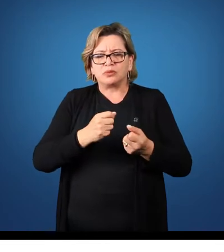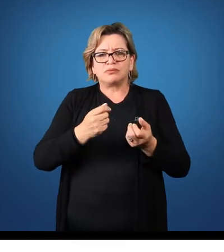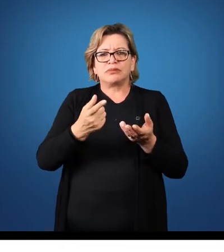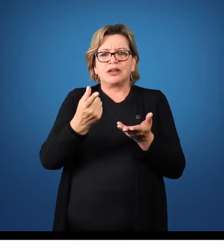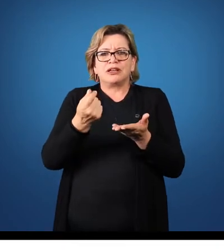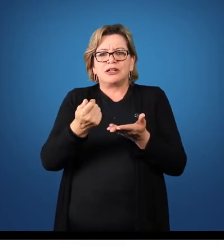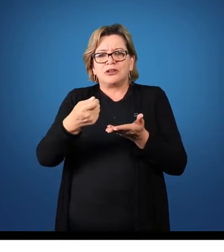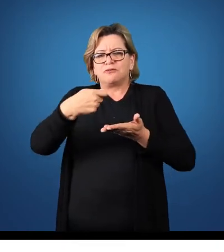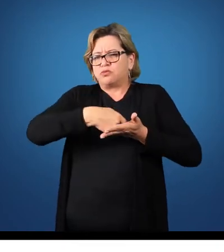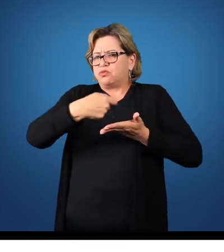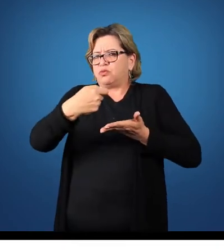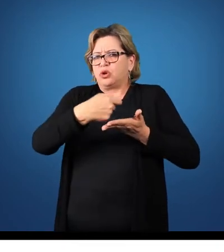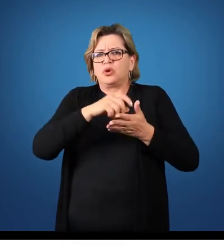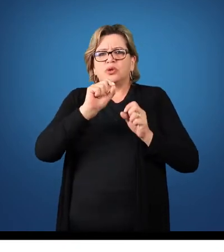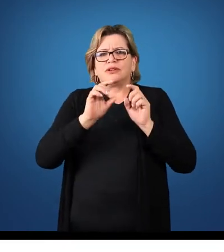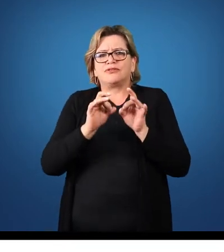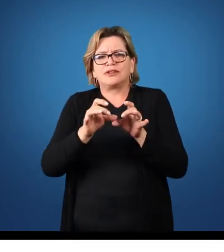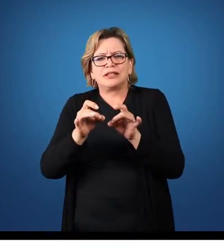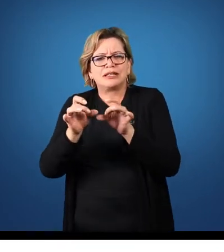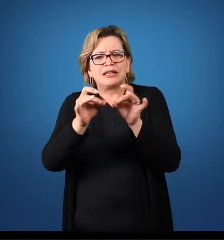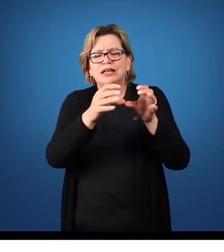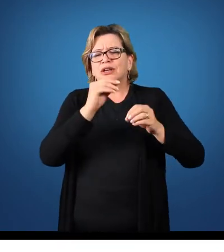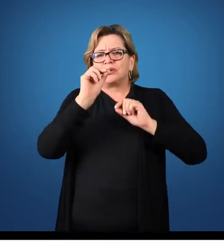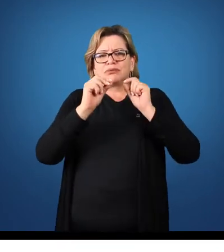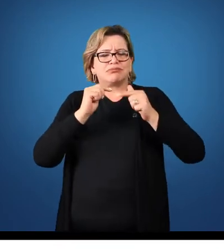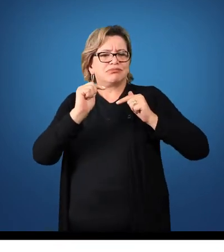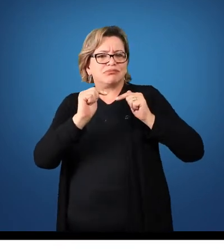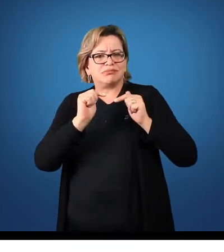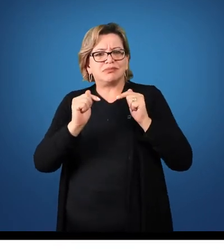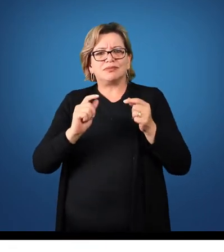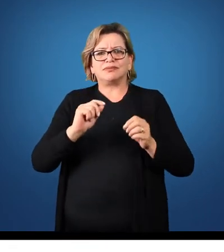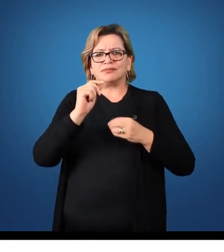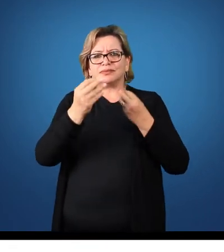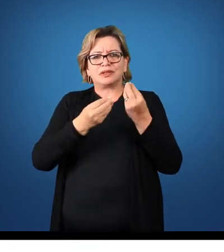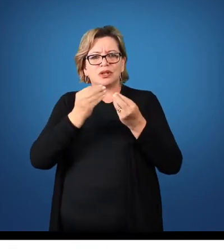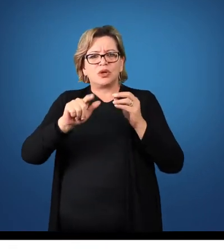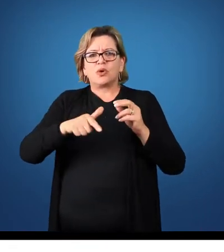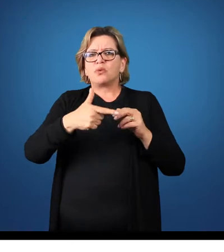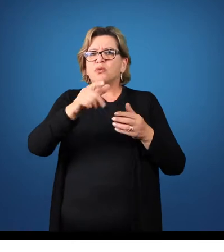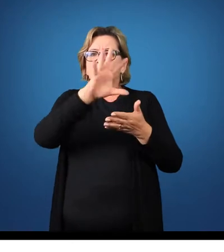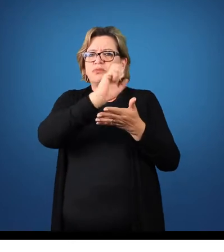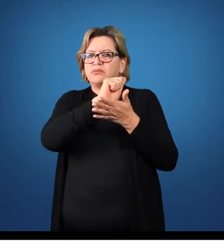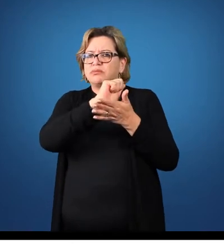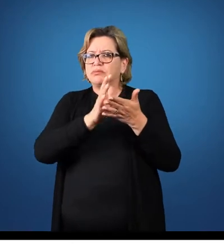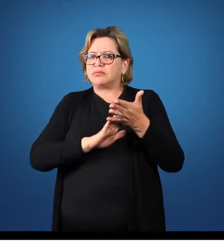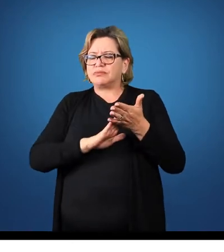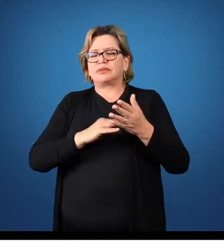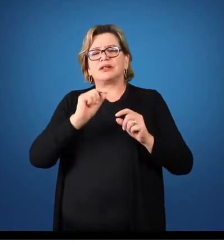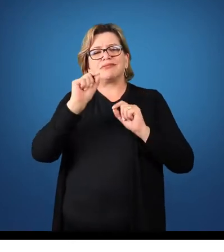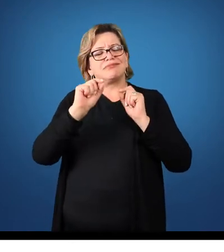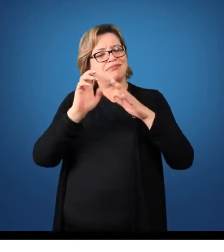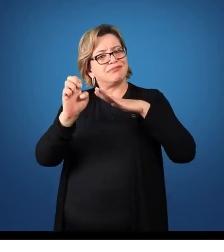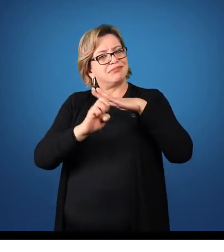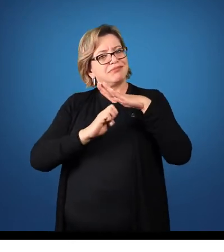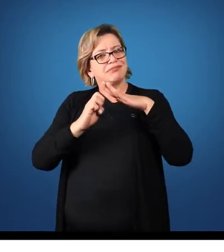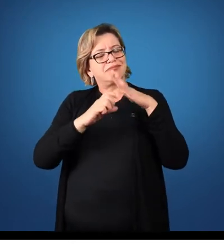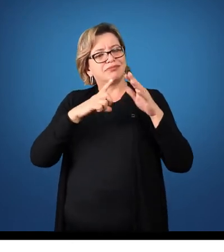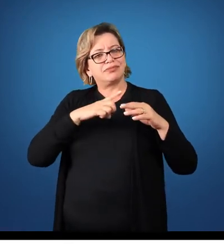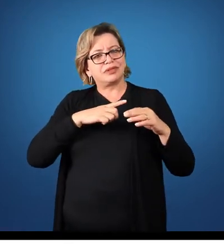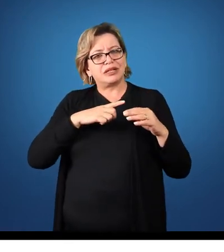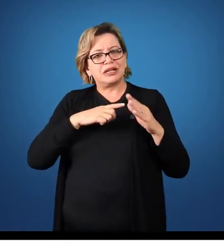que seriam as vendas de produtos, vendas de serviços e outras atividades comerciais que a entidade tem,